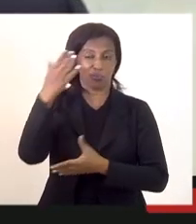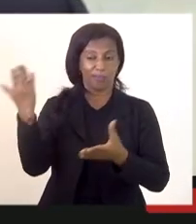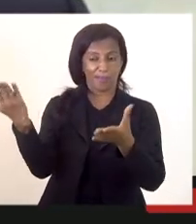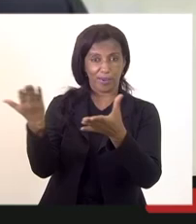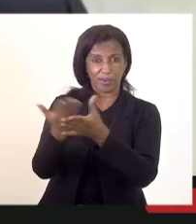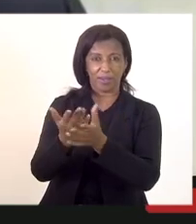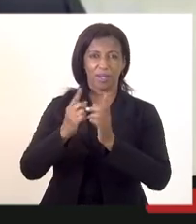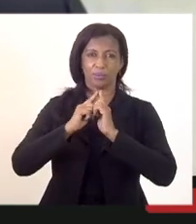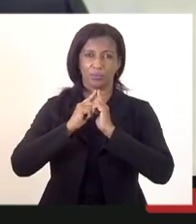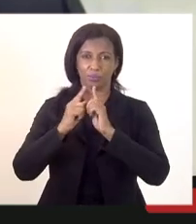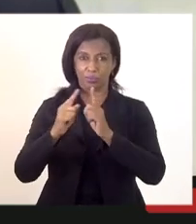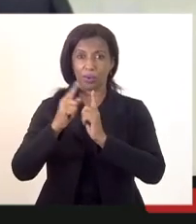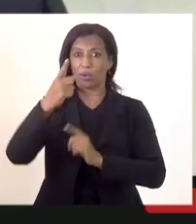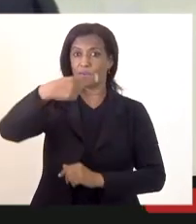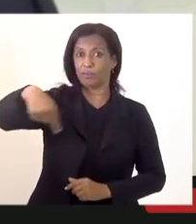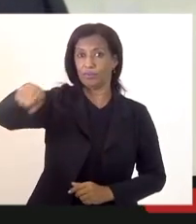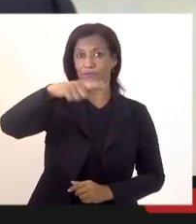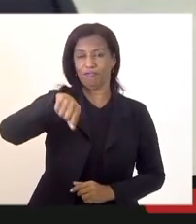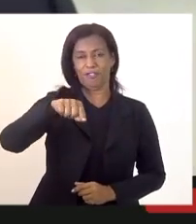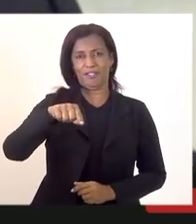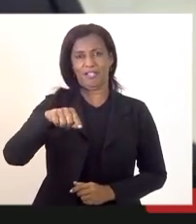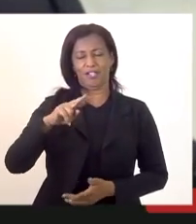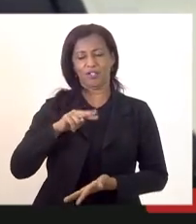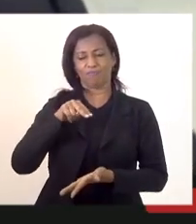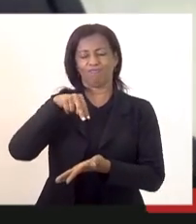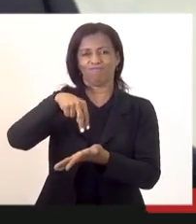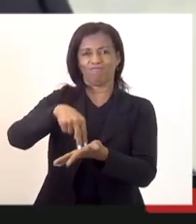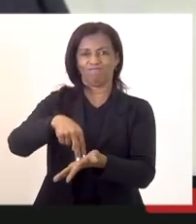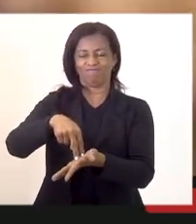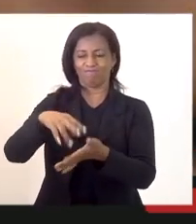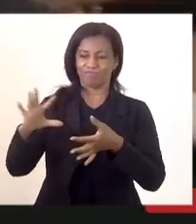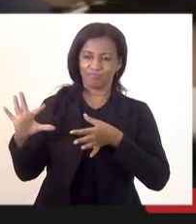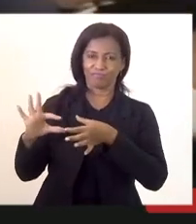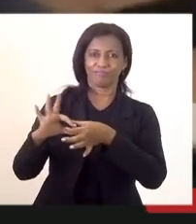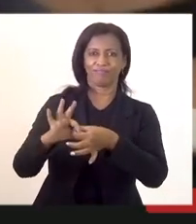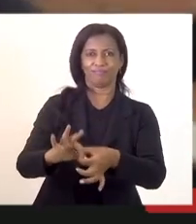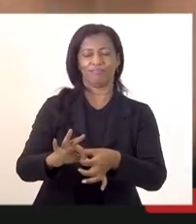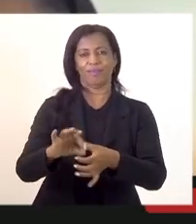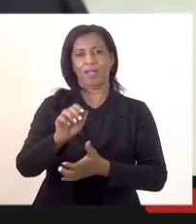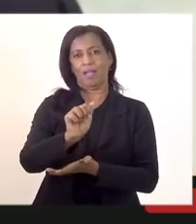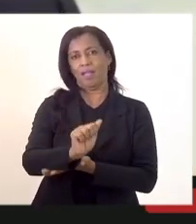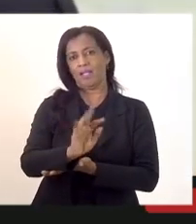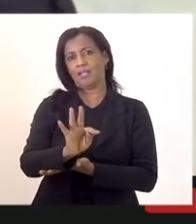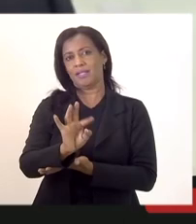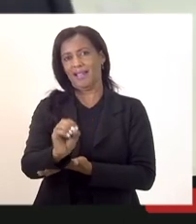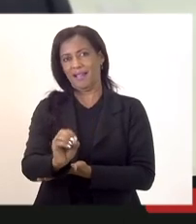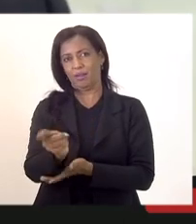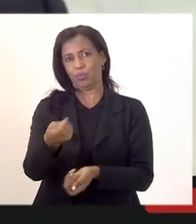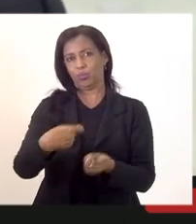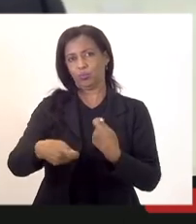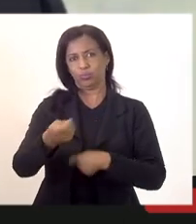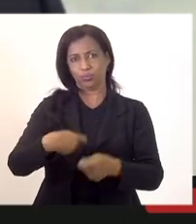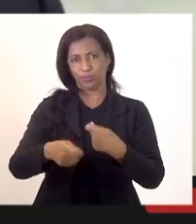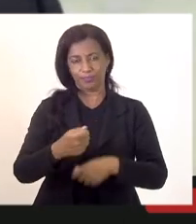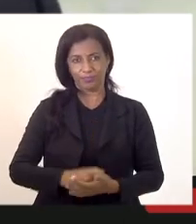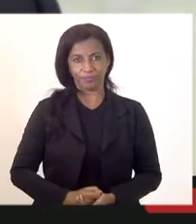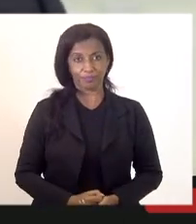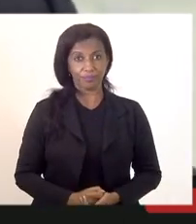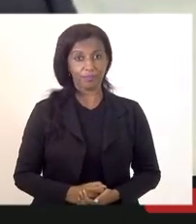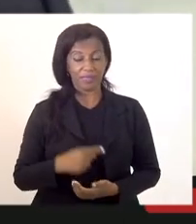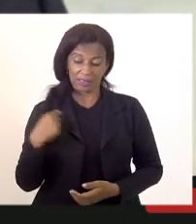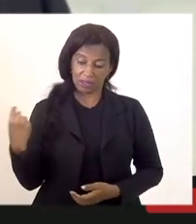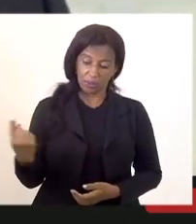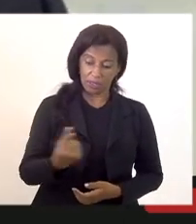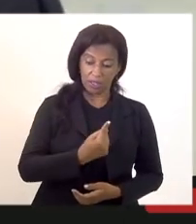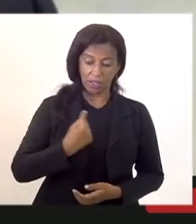questionamento são vossas excelências que estarão vinculados a esse ato administrativo então o intuito nosso claro é sair